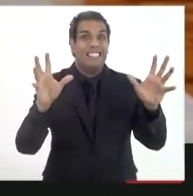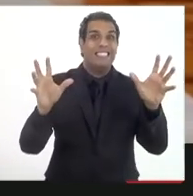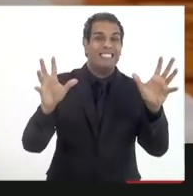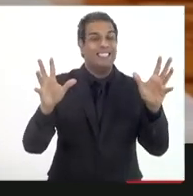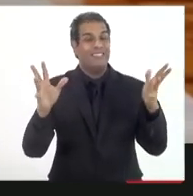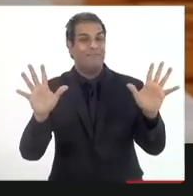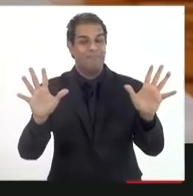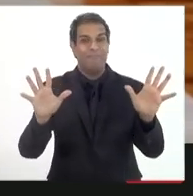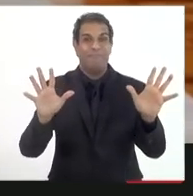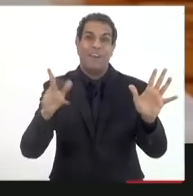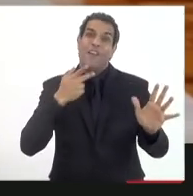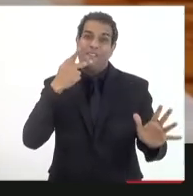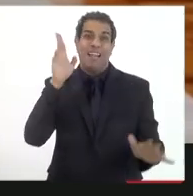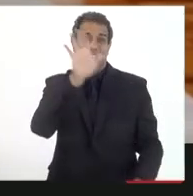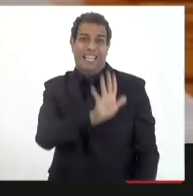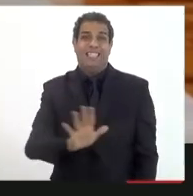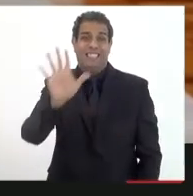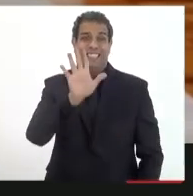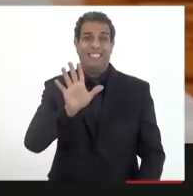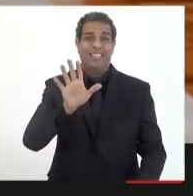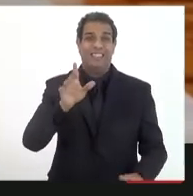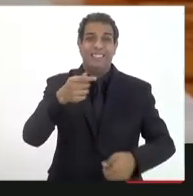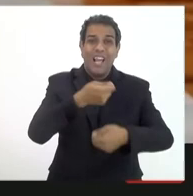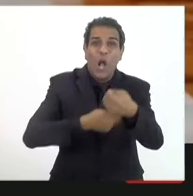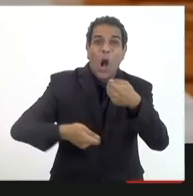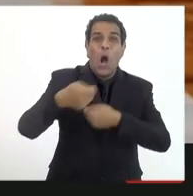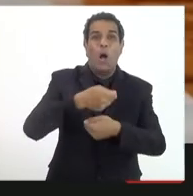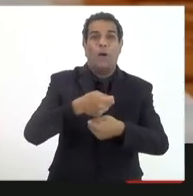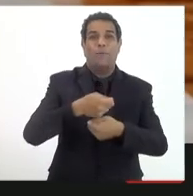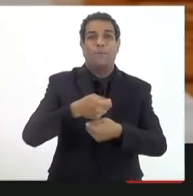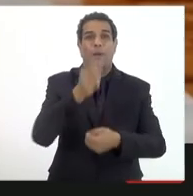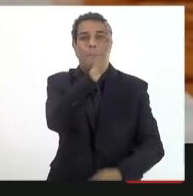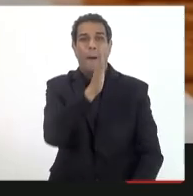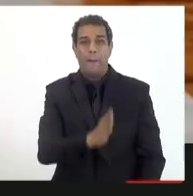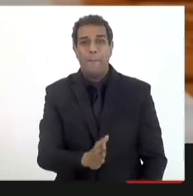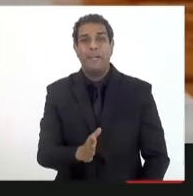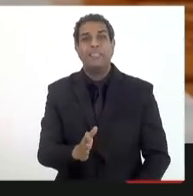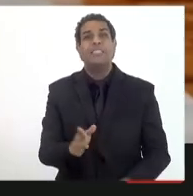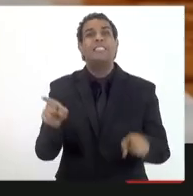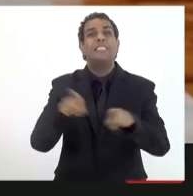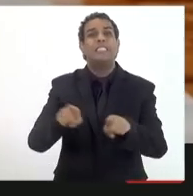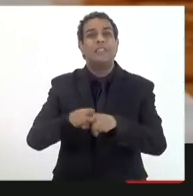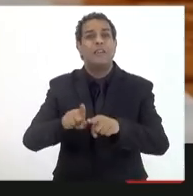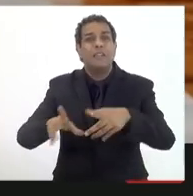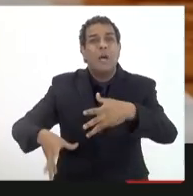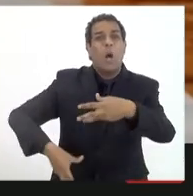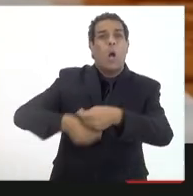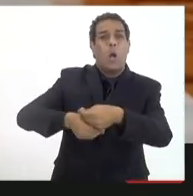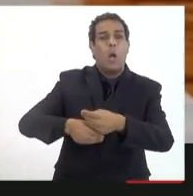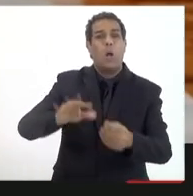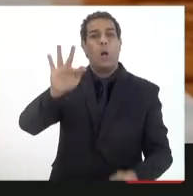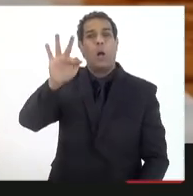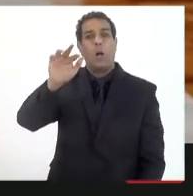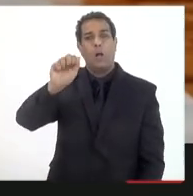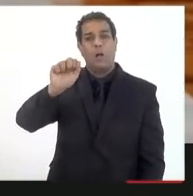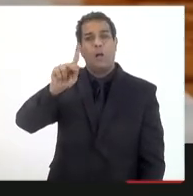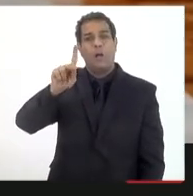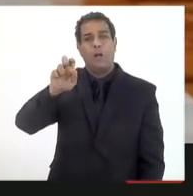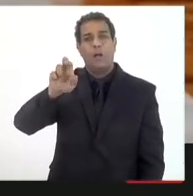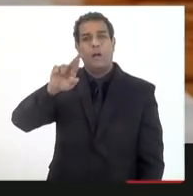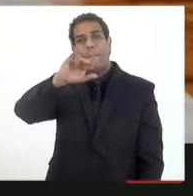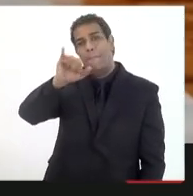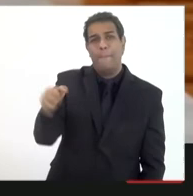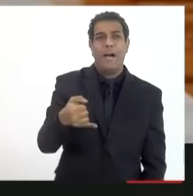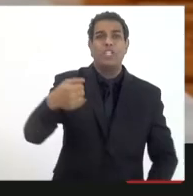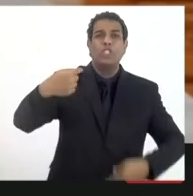Gerson eu acho que a gente tem que ter uma preocupação com a autonomia da FAPERJ mas tem que trazer também a FAPERJ e as universidades para um